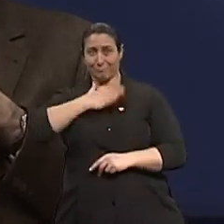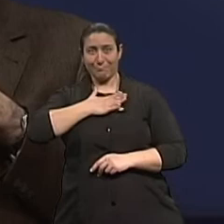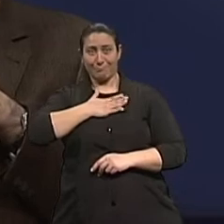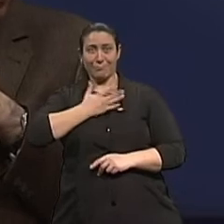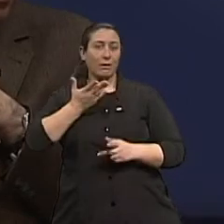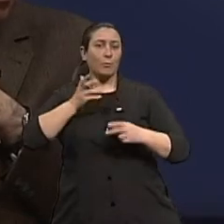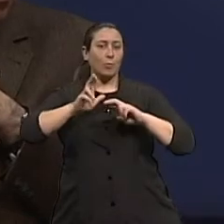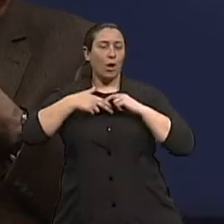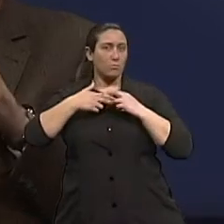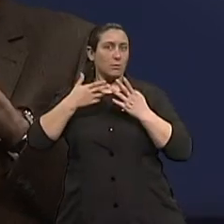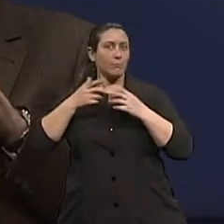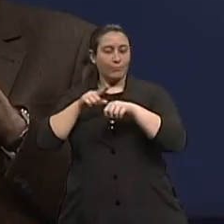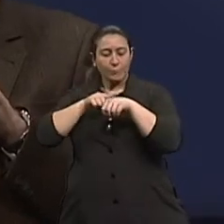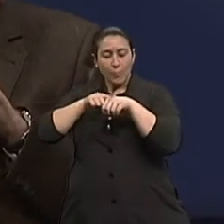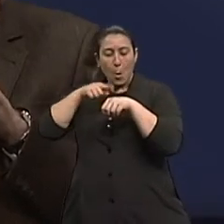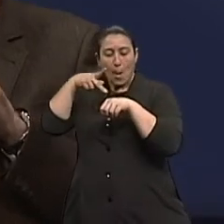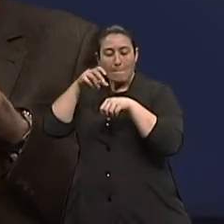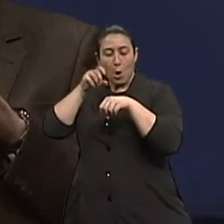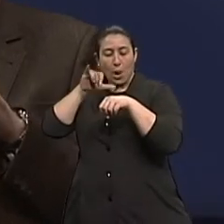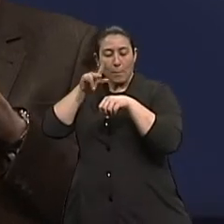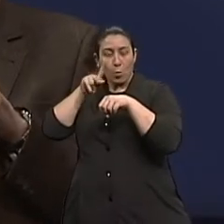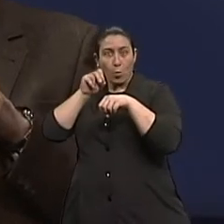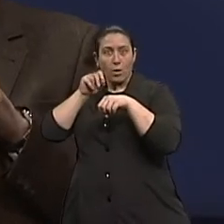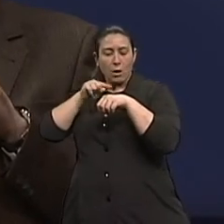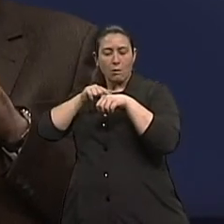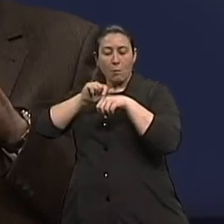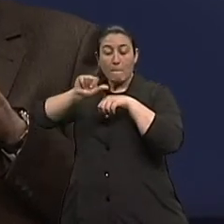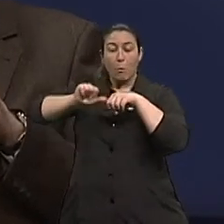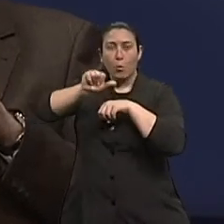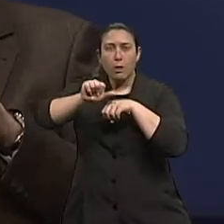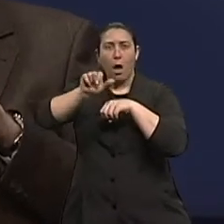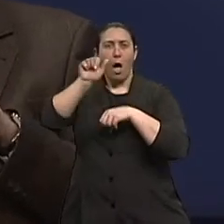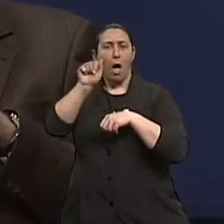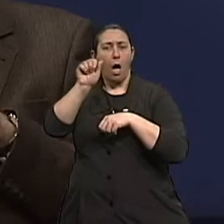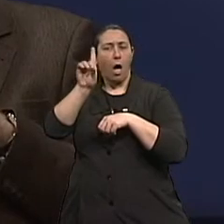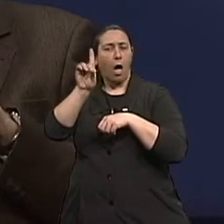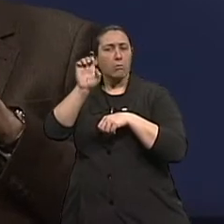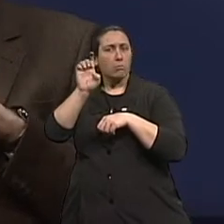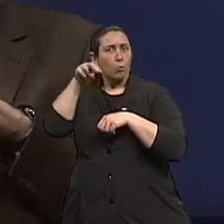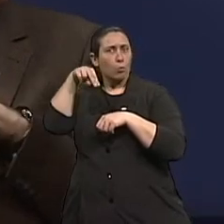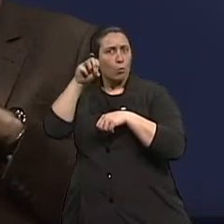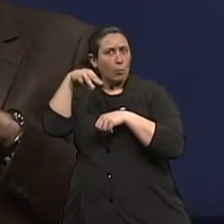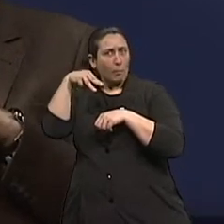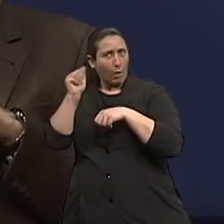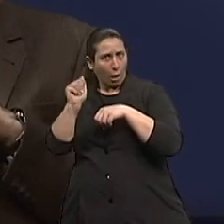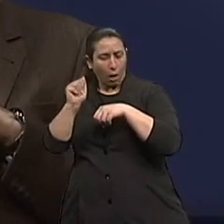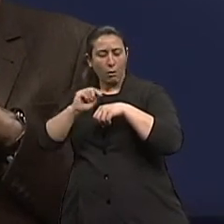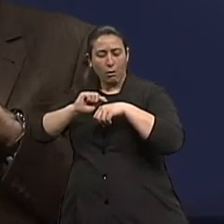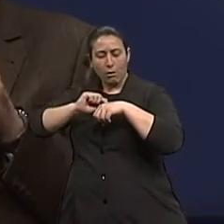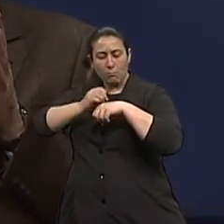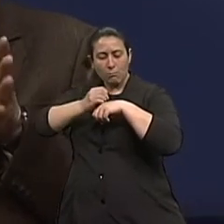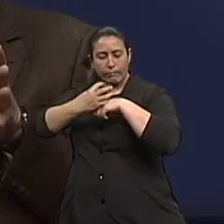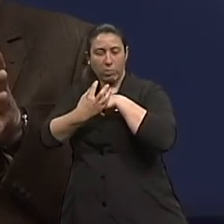adenomas, que é um tipo de pólipo, que é o que vai ter a transformação futura num carcinoma,